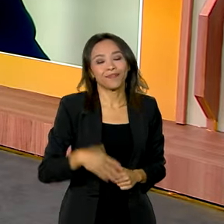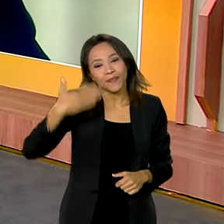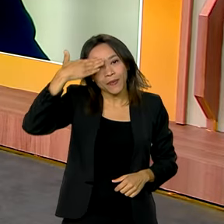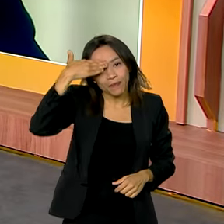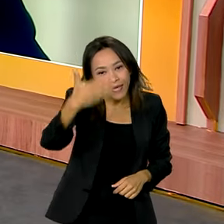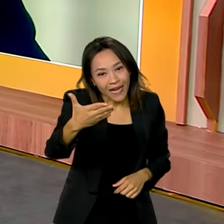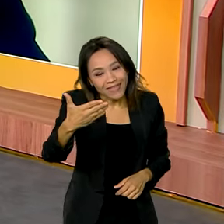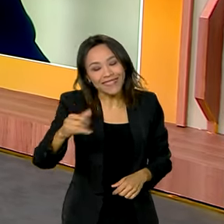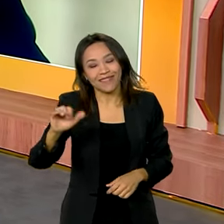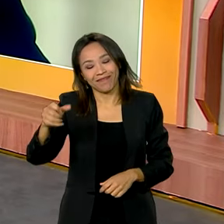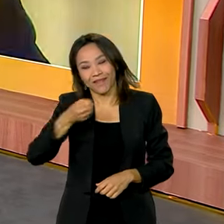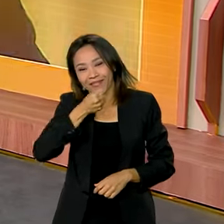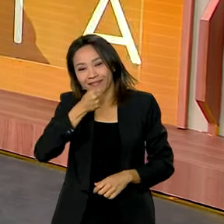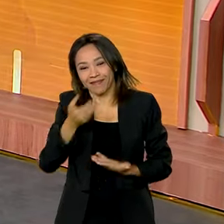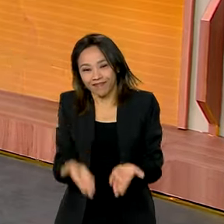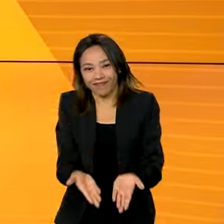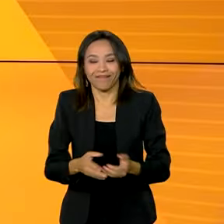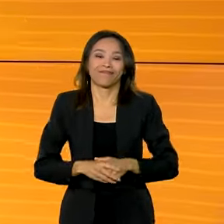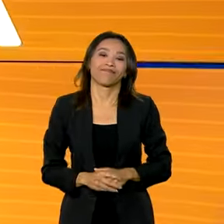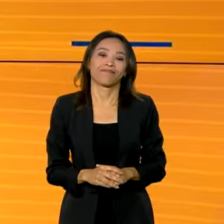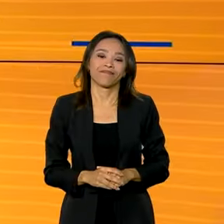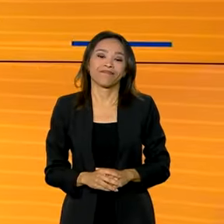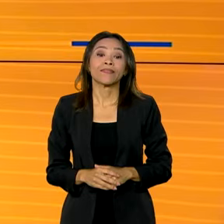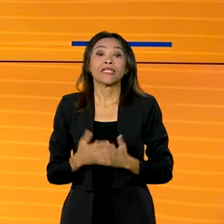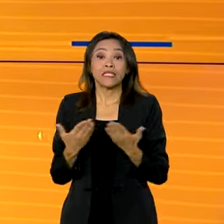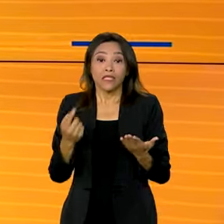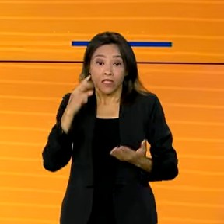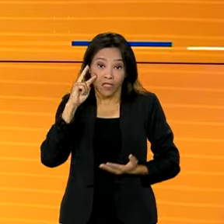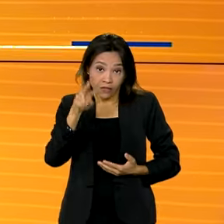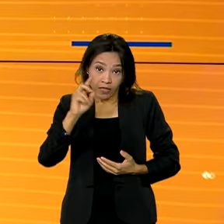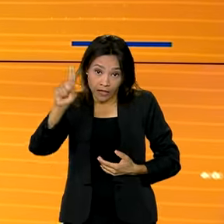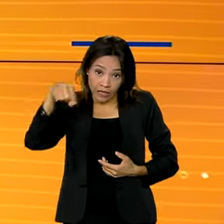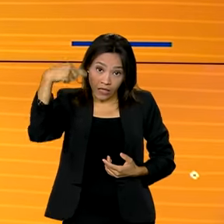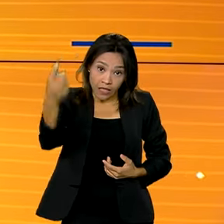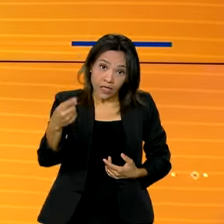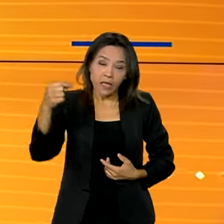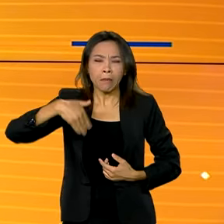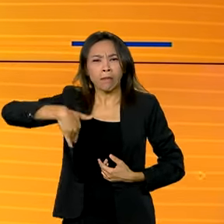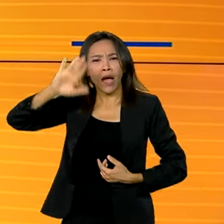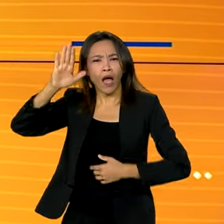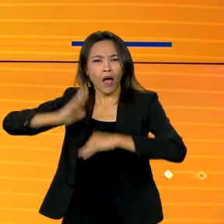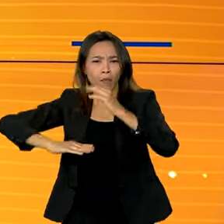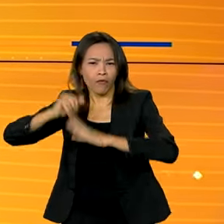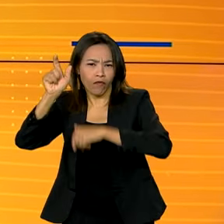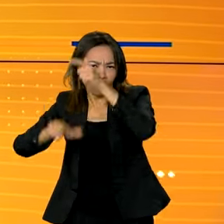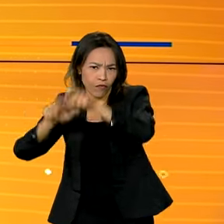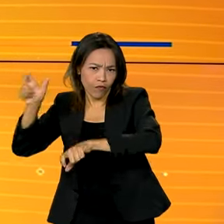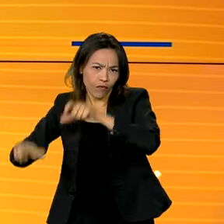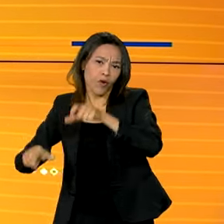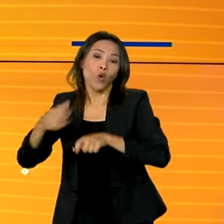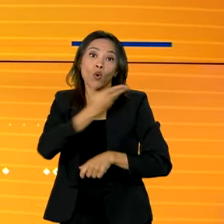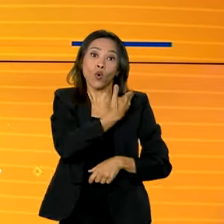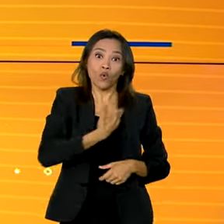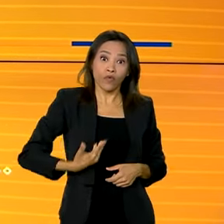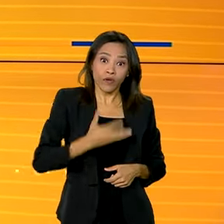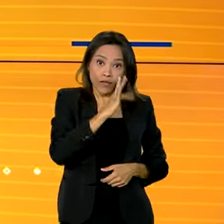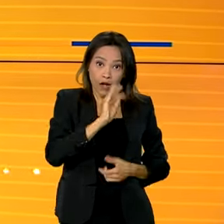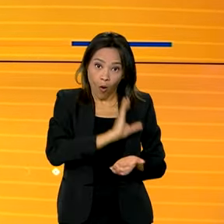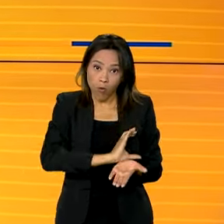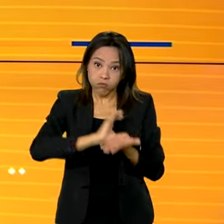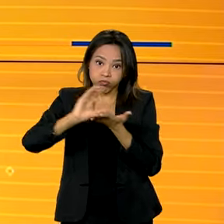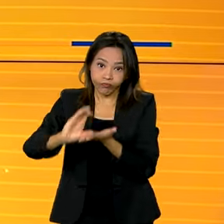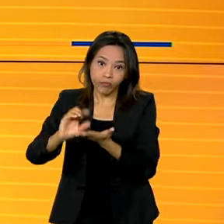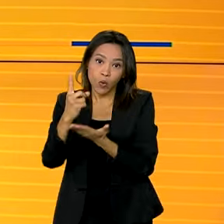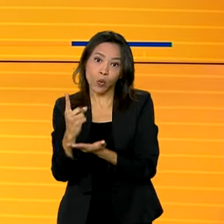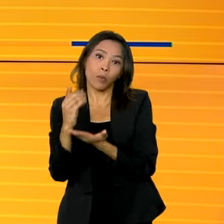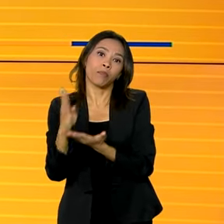obrigado pela oportunidade. É isso. E você vai ver a seguir mais especialistas. O governo federal vai investir um bilhão de reais